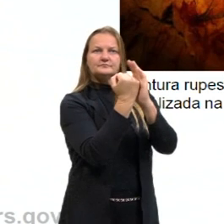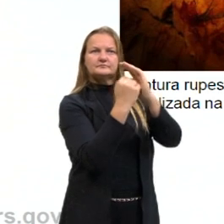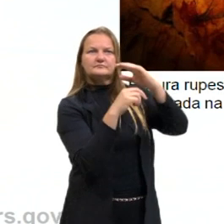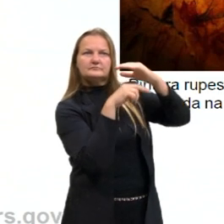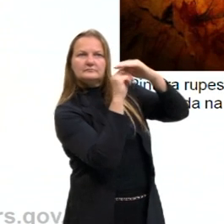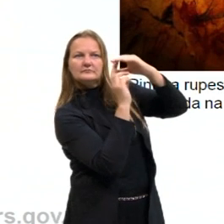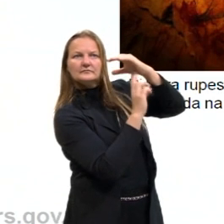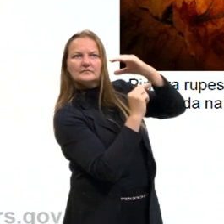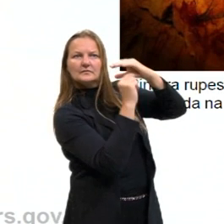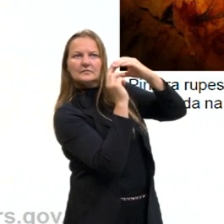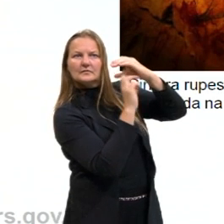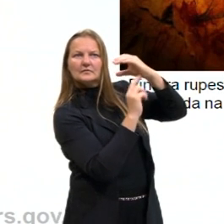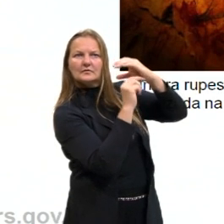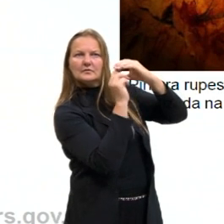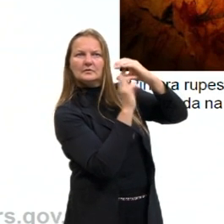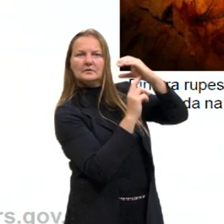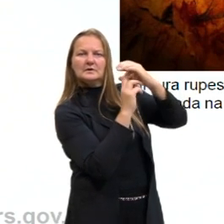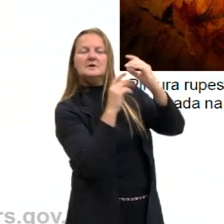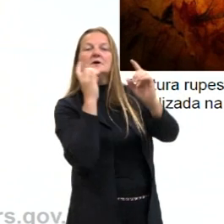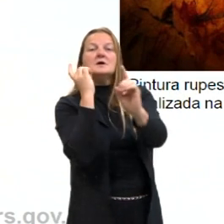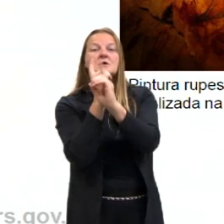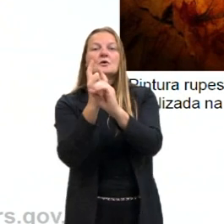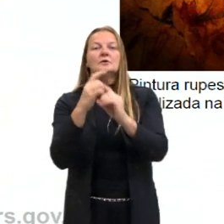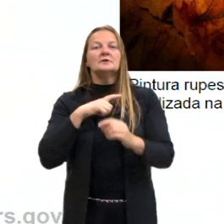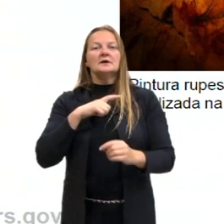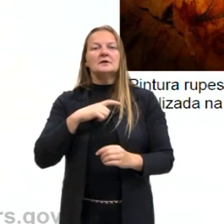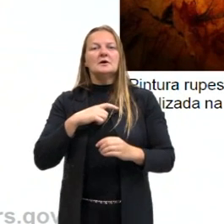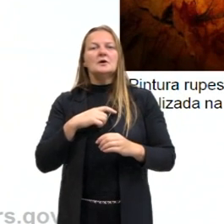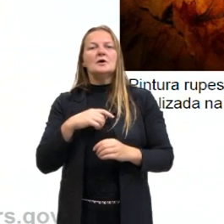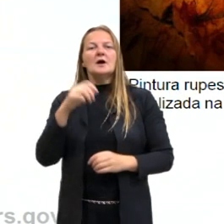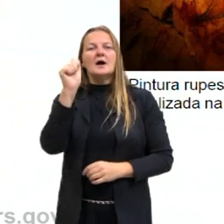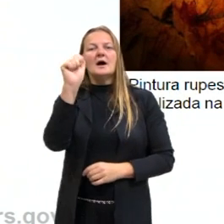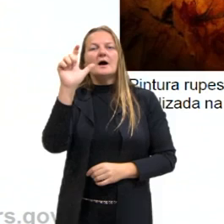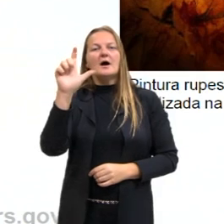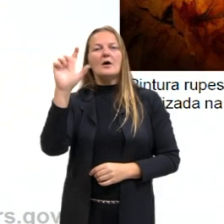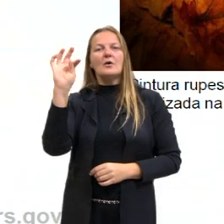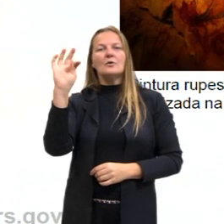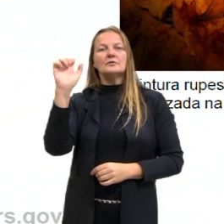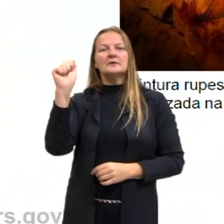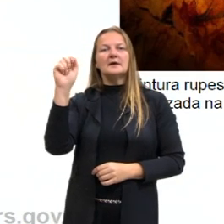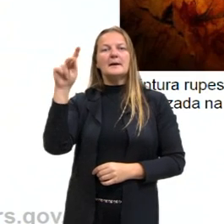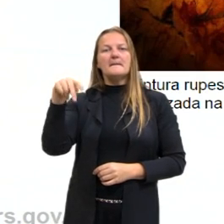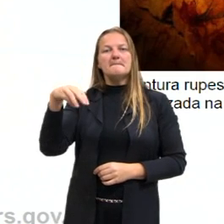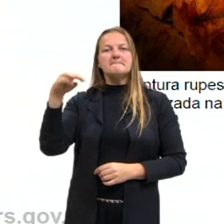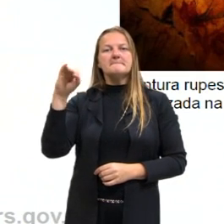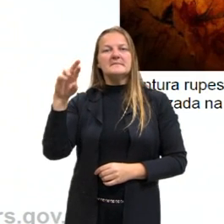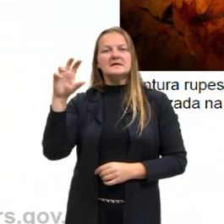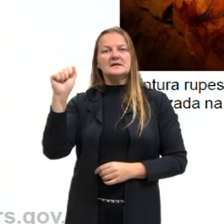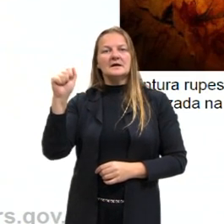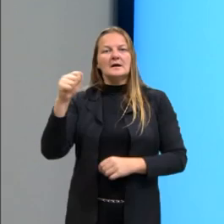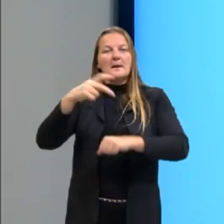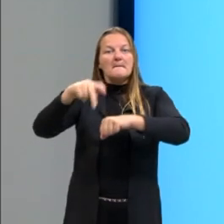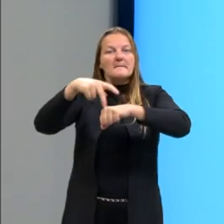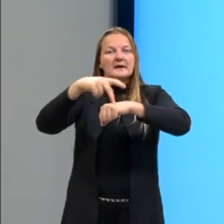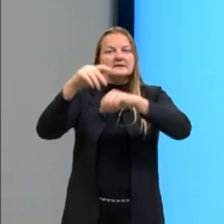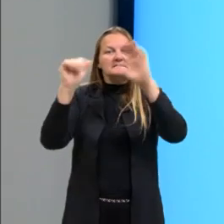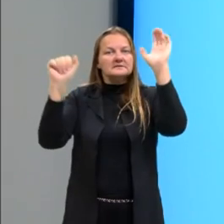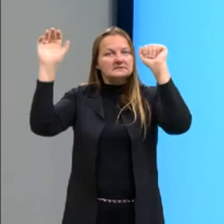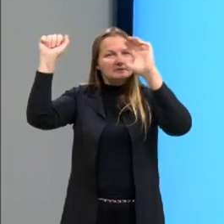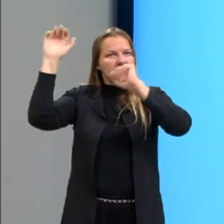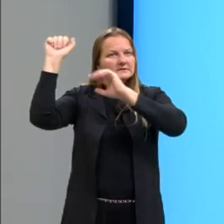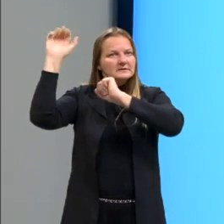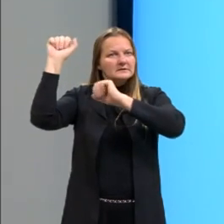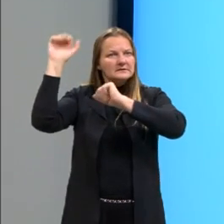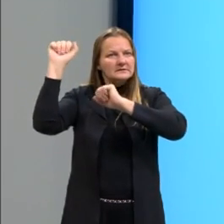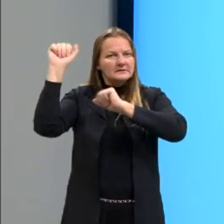uma pintura rupestre, encontrada na caverna de Altamira, na Espanha, uma caverna muito importante, que